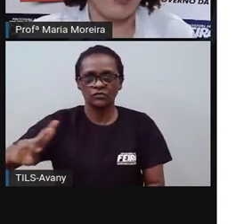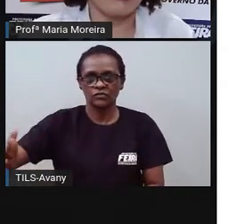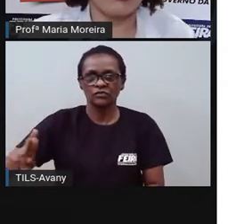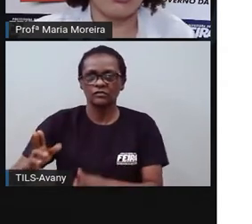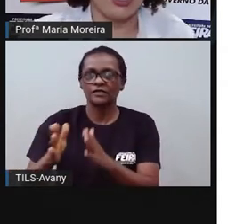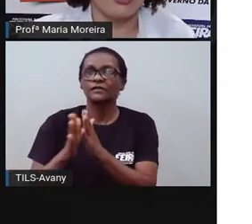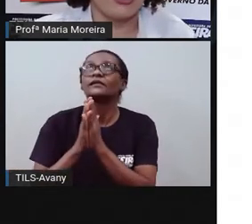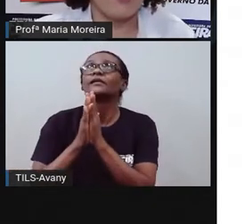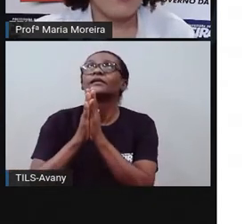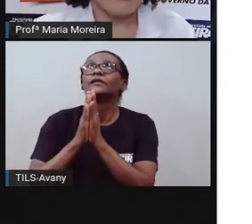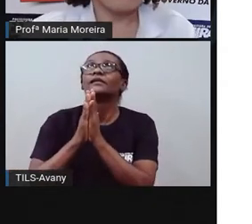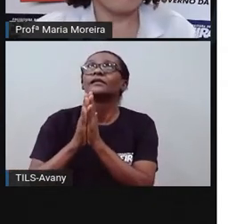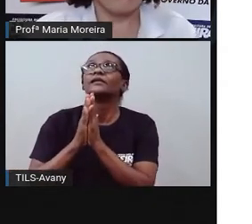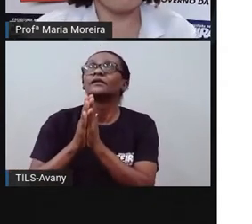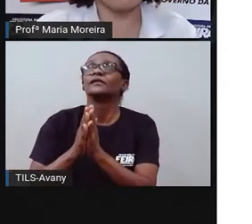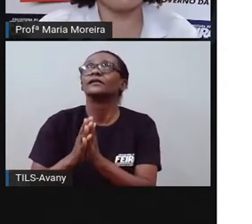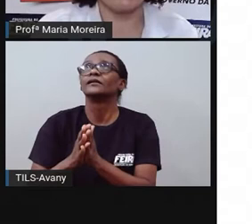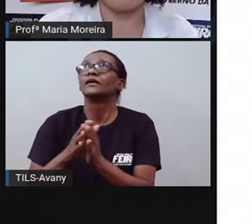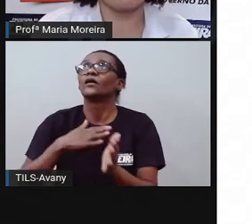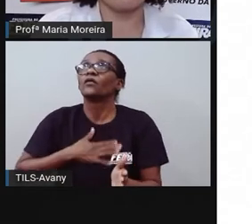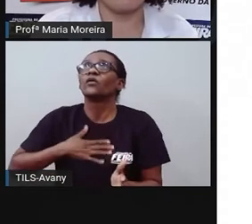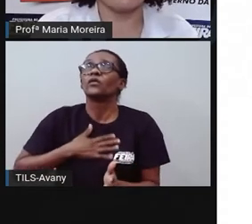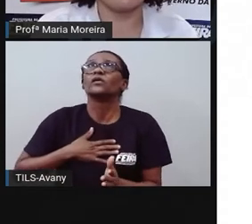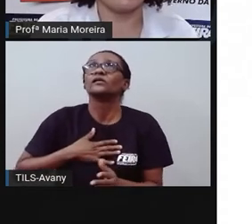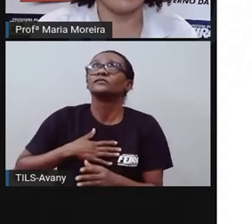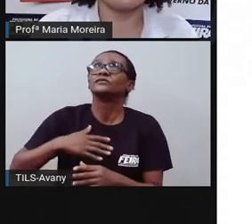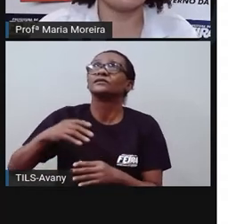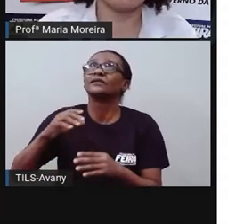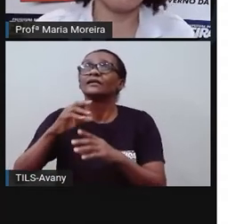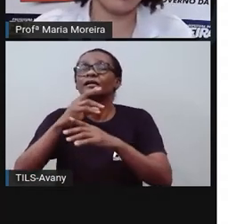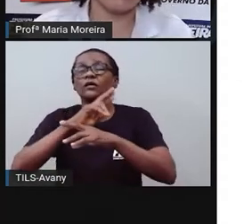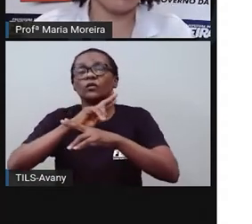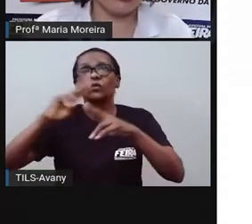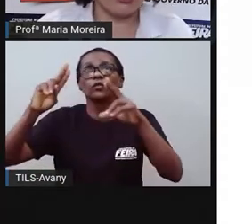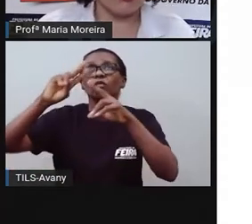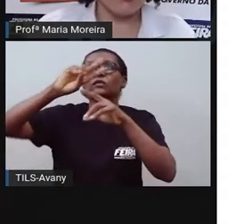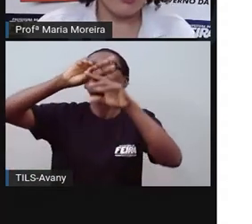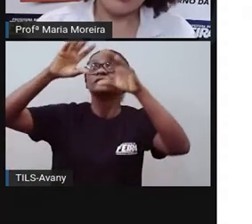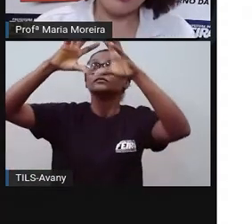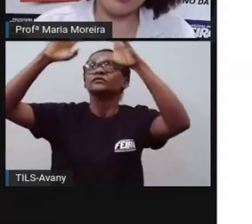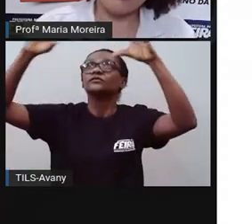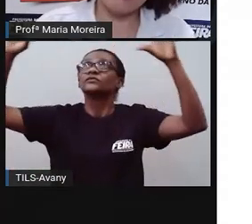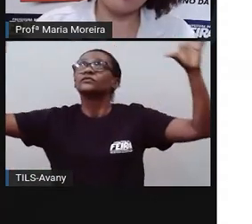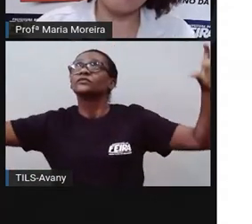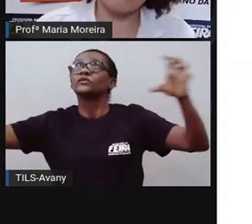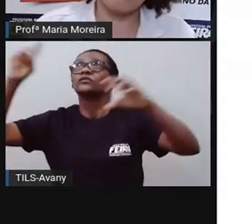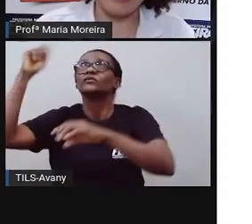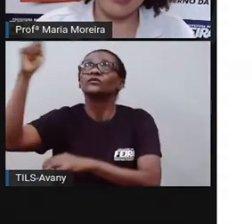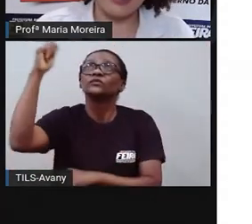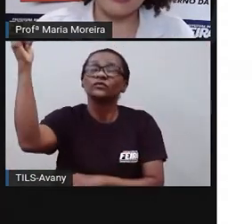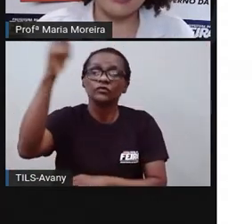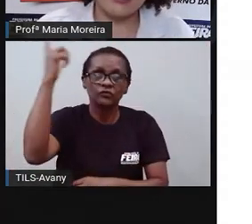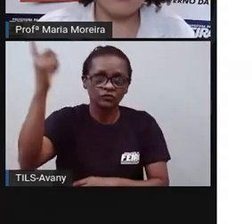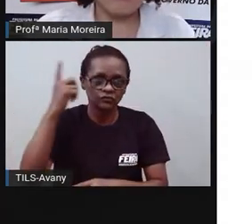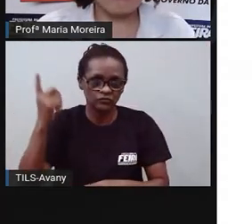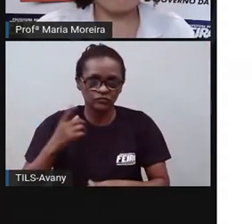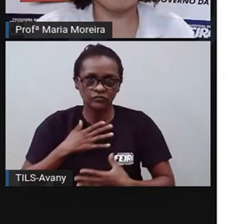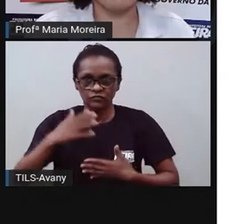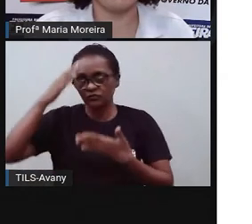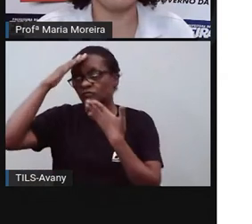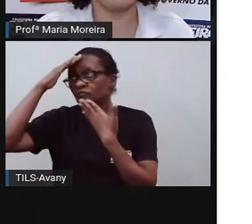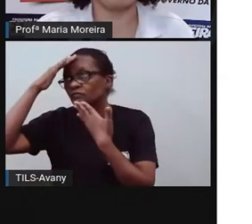ou a fatos do dia a dia, foram aproximadas aí a santos do catolicismo. Inclusive, vale aí, né?